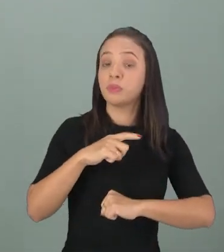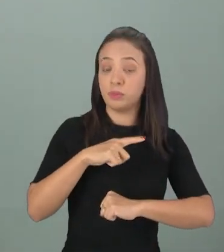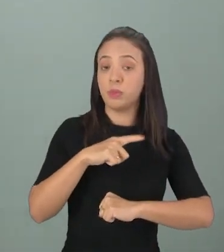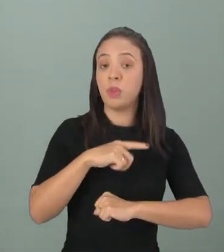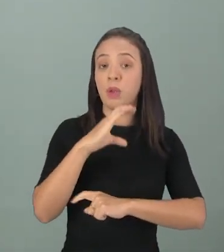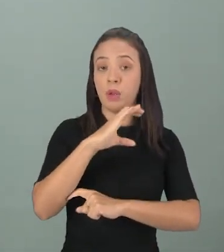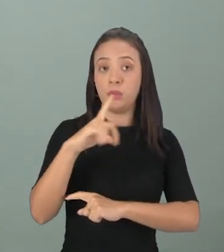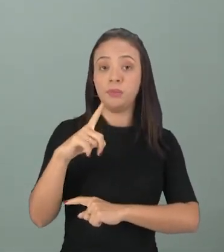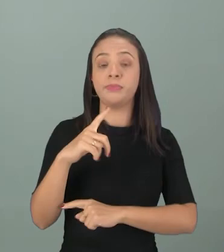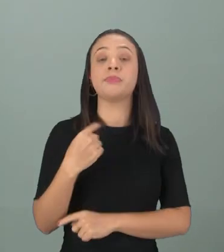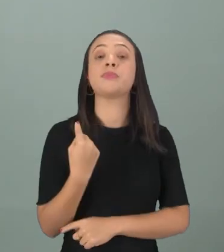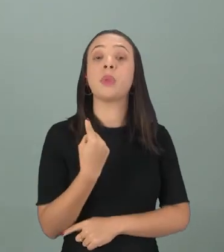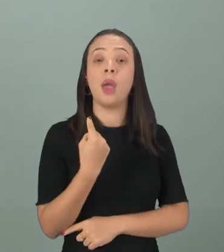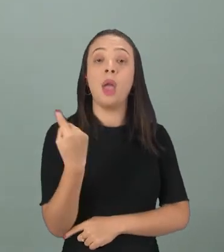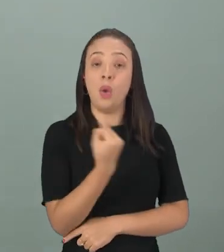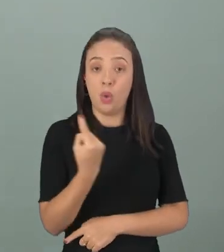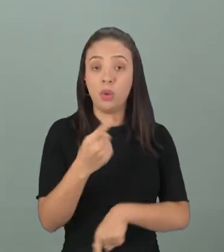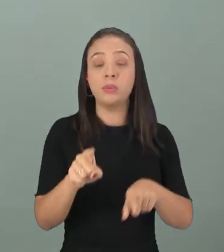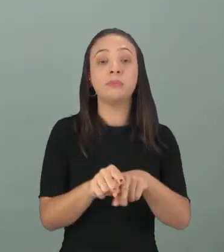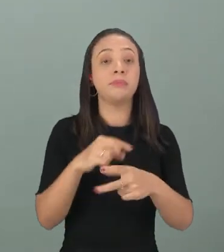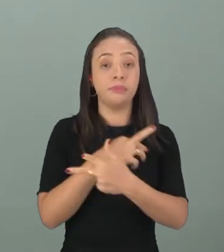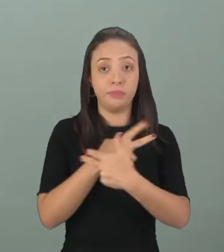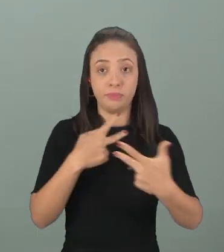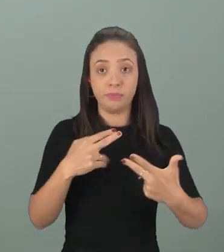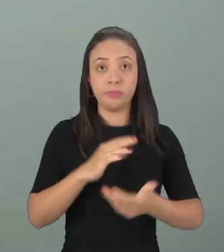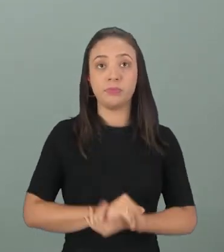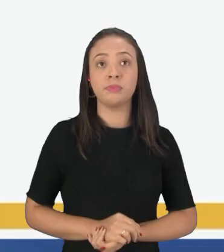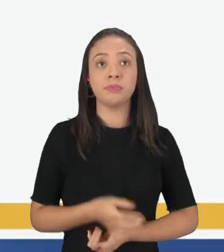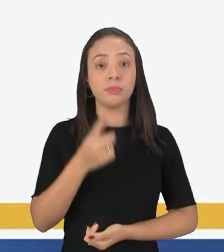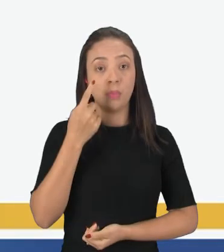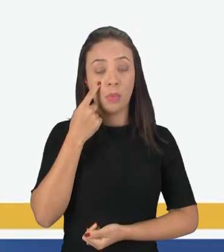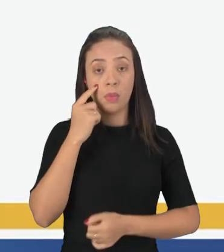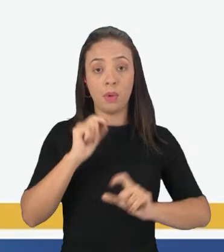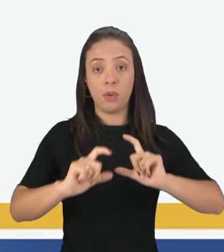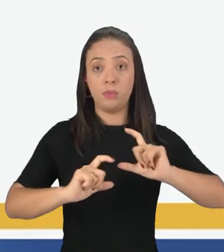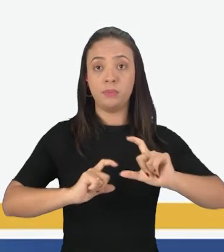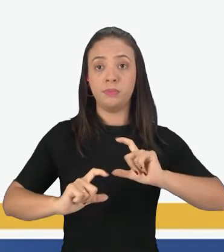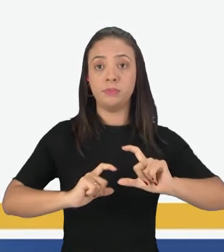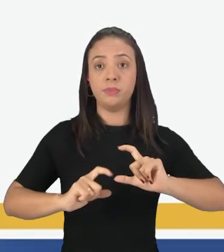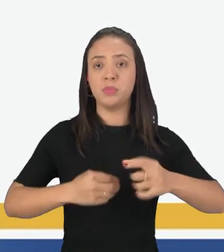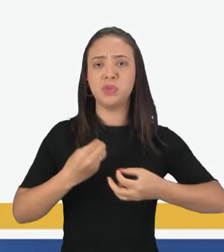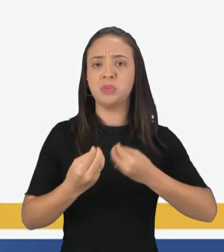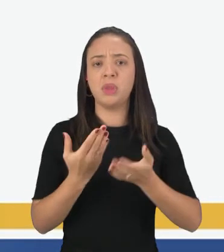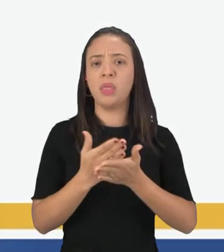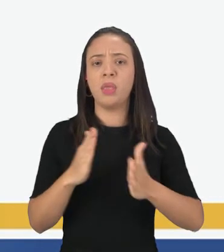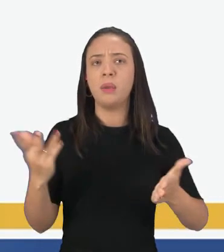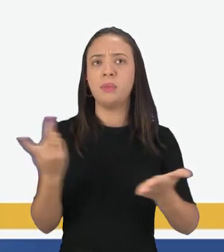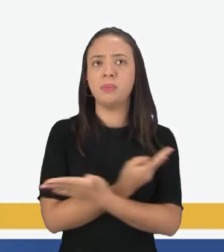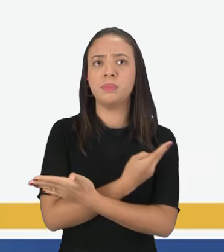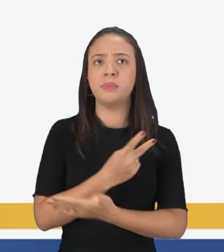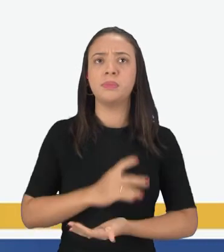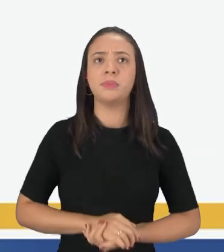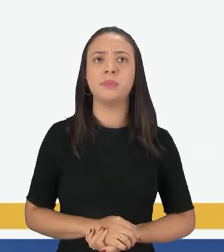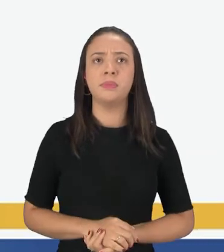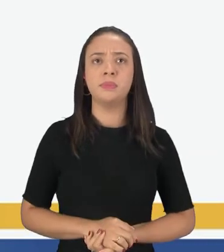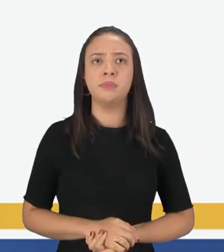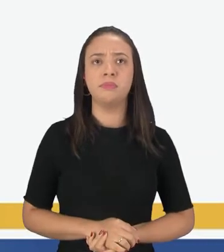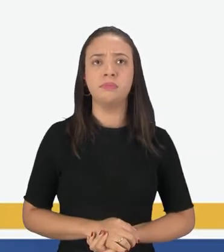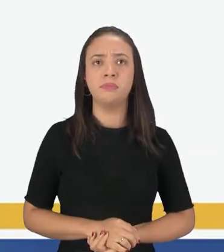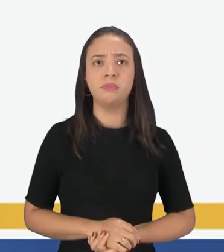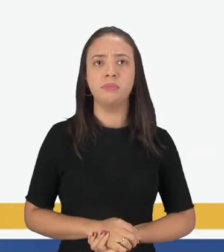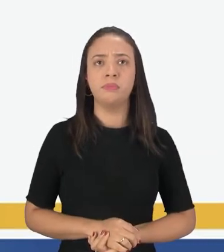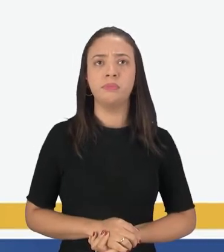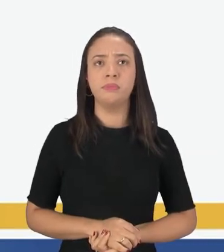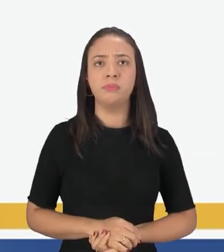dessa forma, tá? Singular e plural. Vamos continuar na tirinha, para ver como é que se terminou essa situação aí apresentada. Vamos lá.